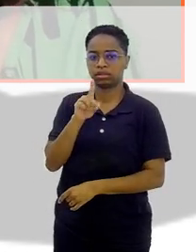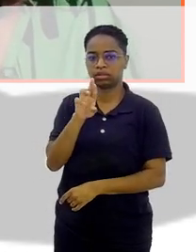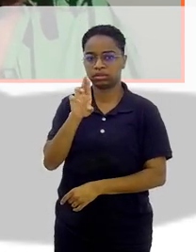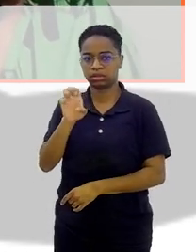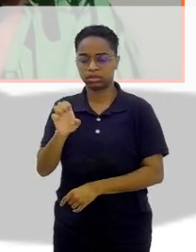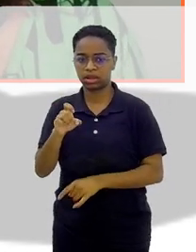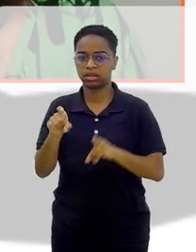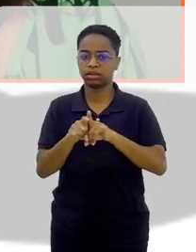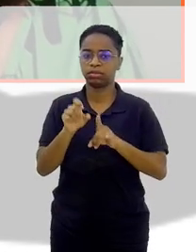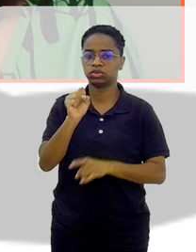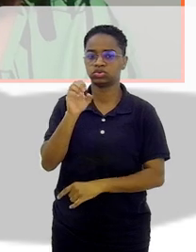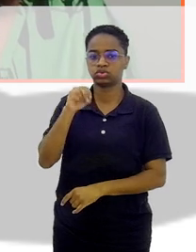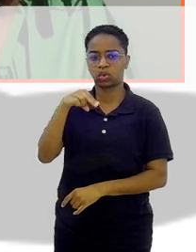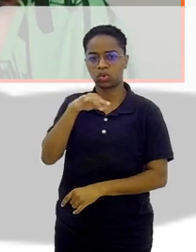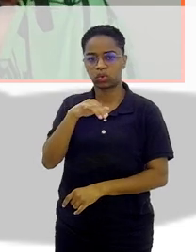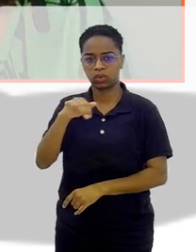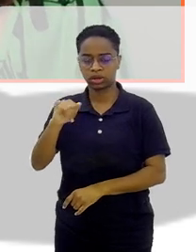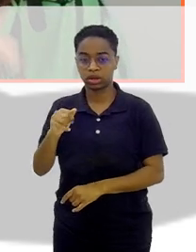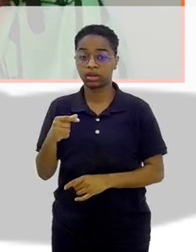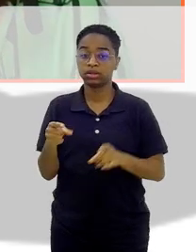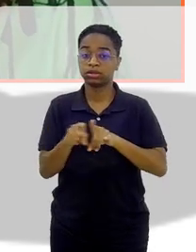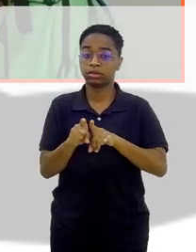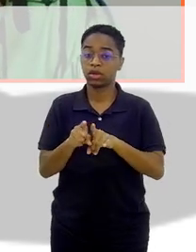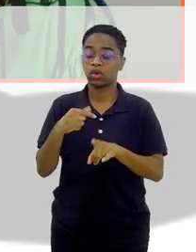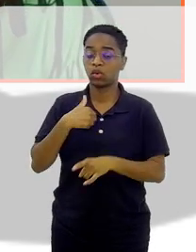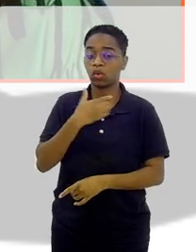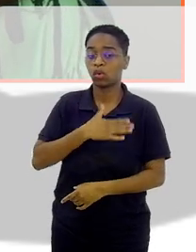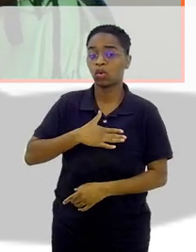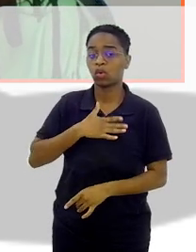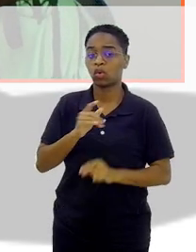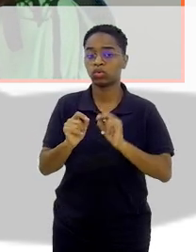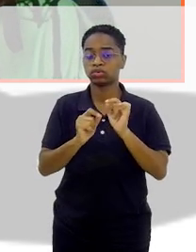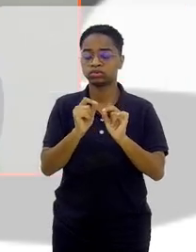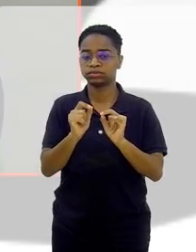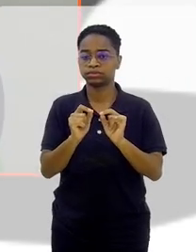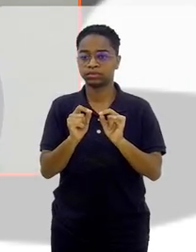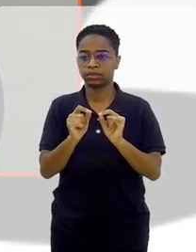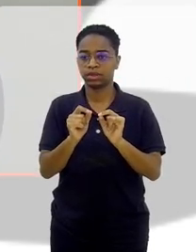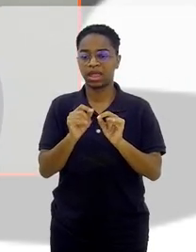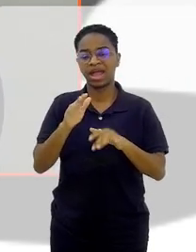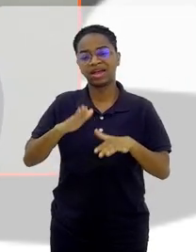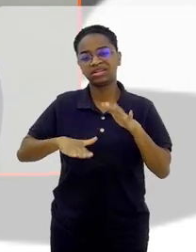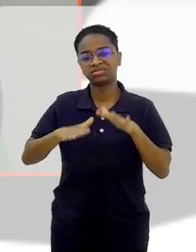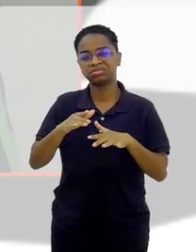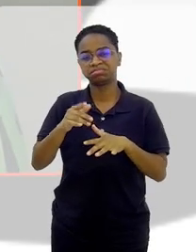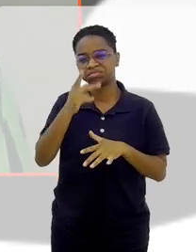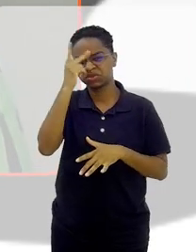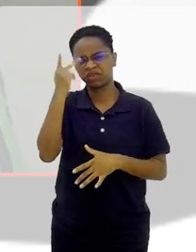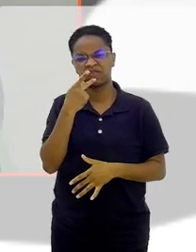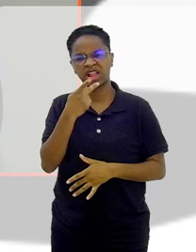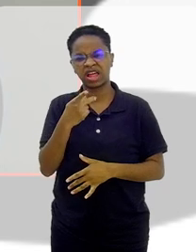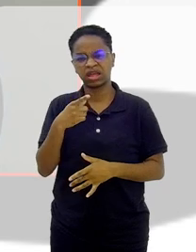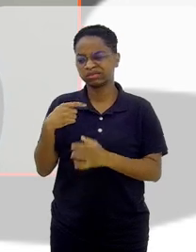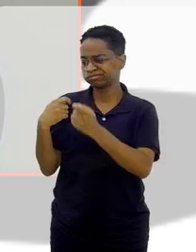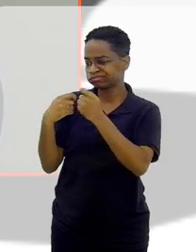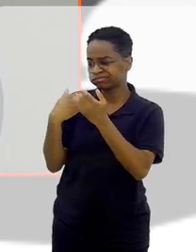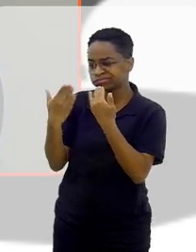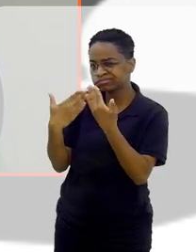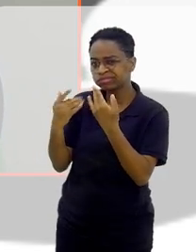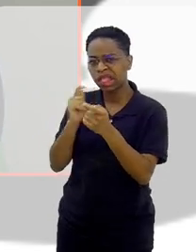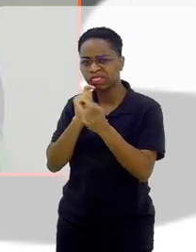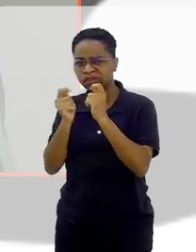André Trigueiro, Sônia Abrid. Eu gosto também, sabe, Cláudio, de trazer, que muitas vezes, sabe, mas jornalista conversando com